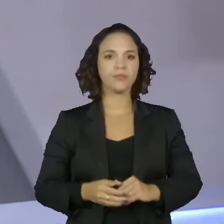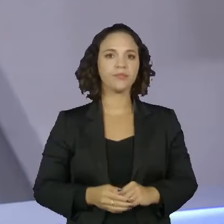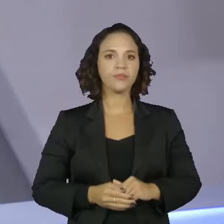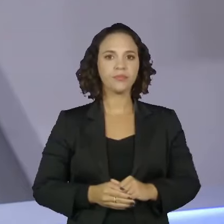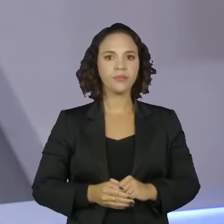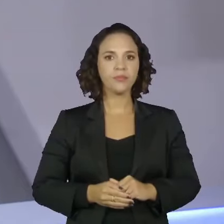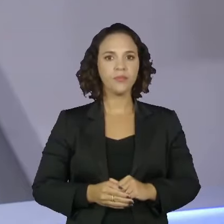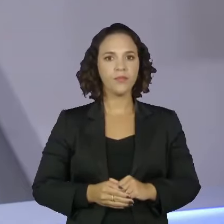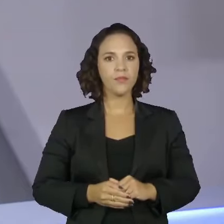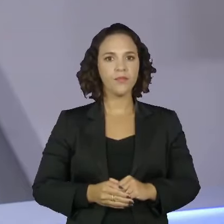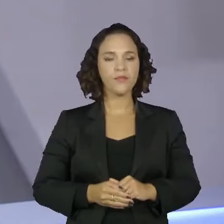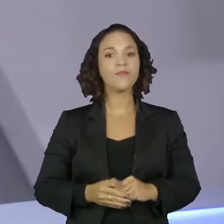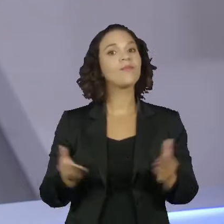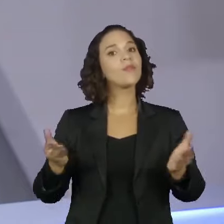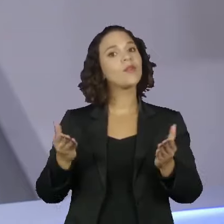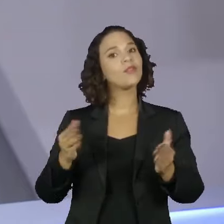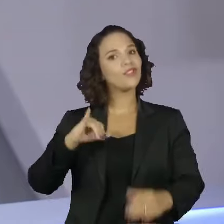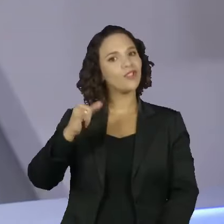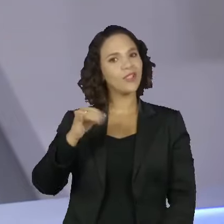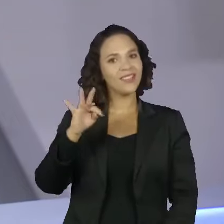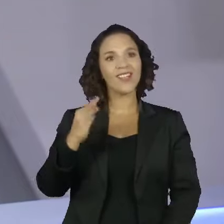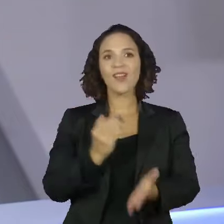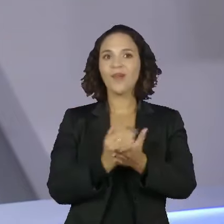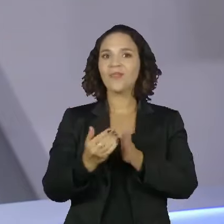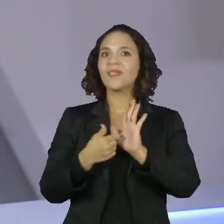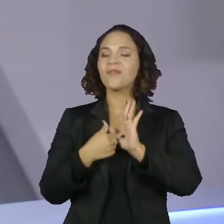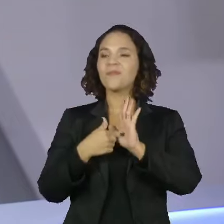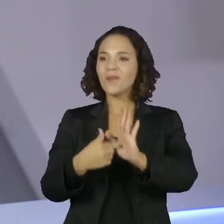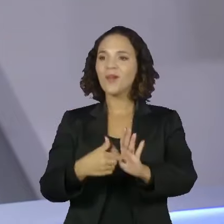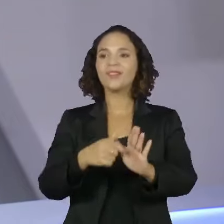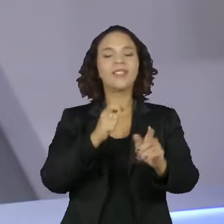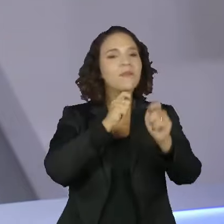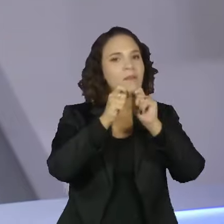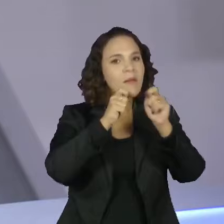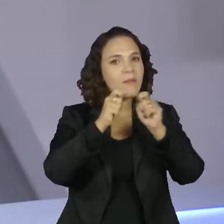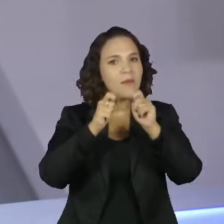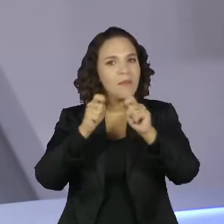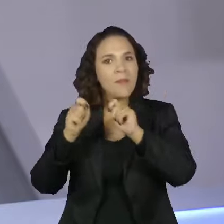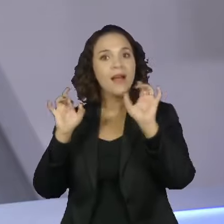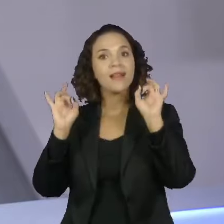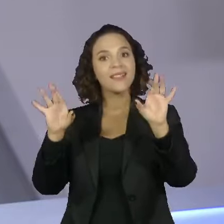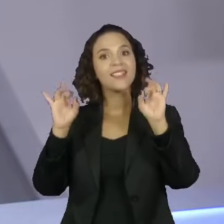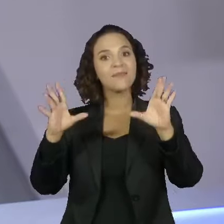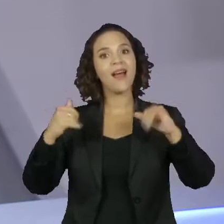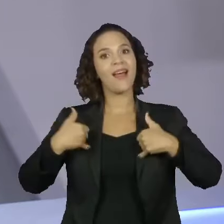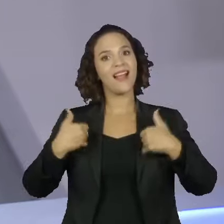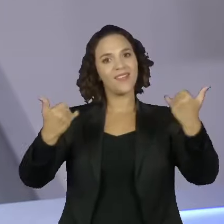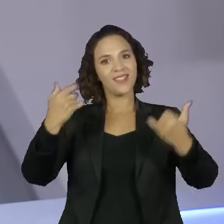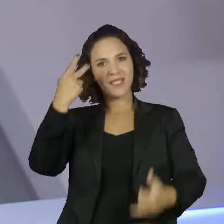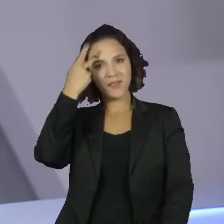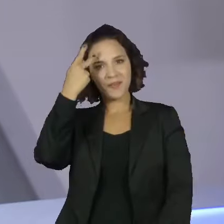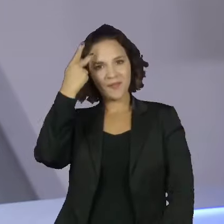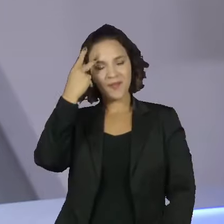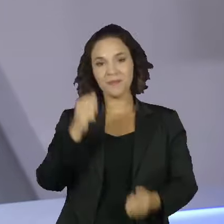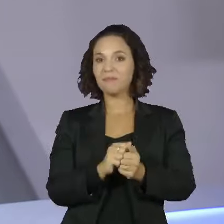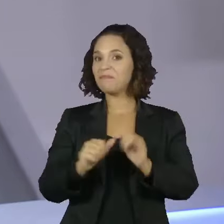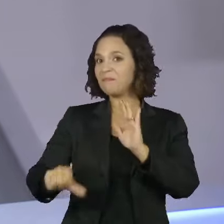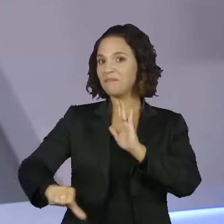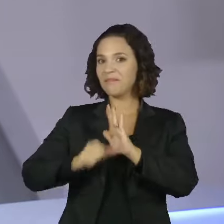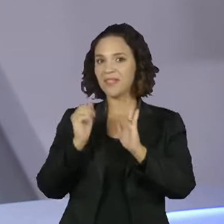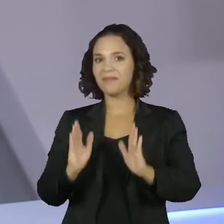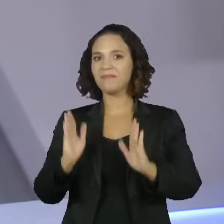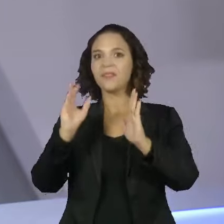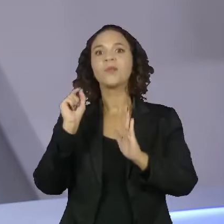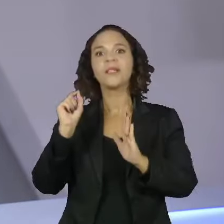Hoje o Jornal da Tarde começa a exibir uma série de reportagens especiais para o aniversário de São Paulo. O primeiro capítulo é